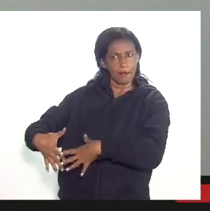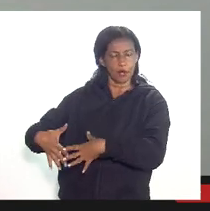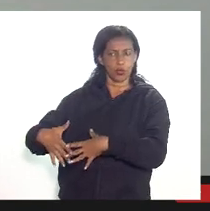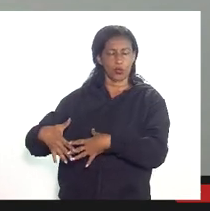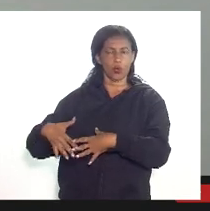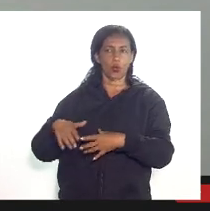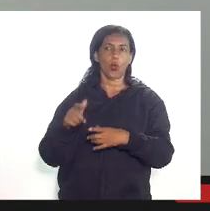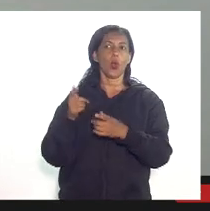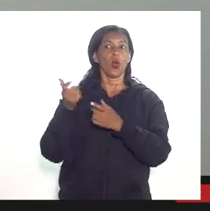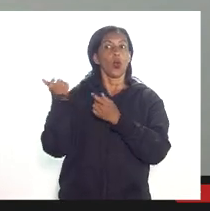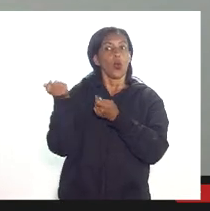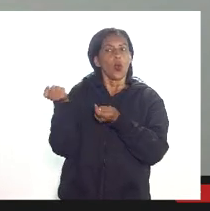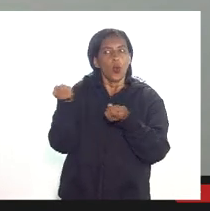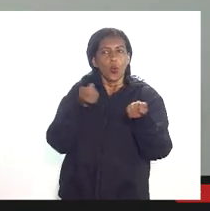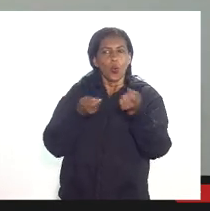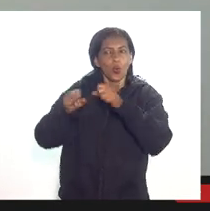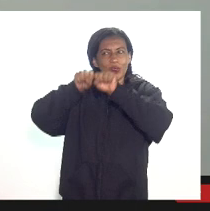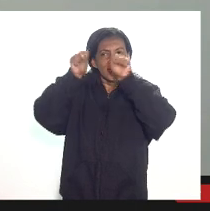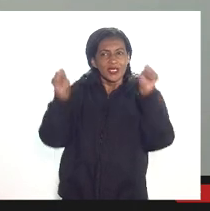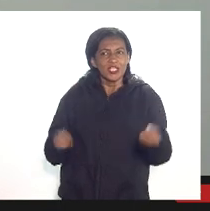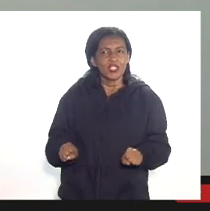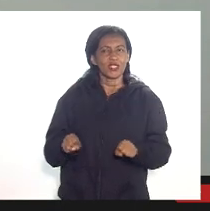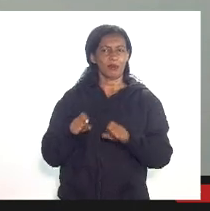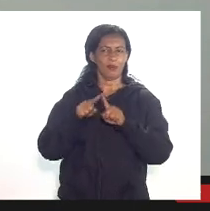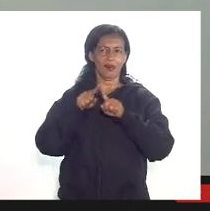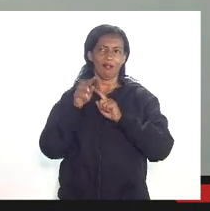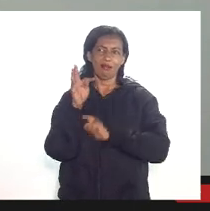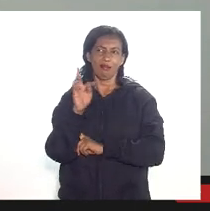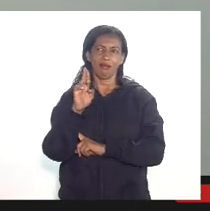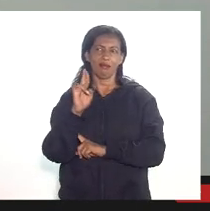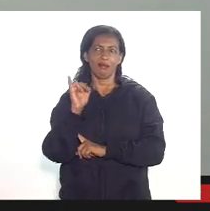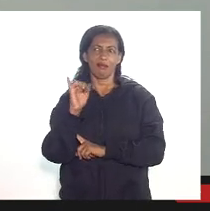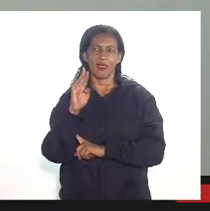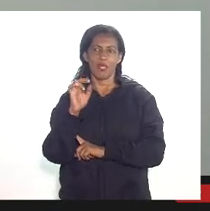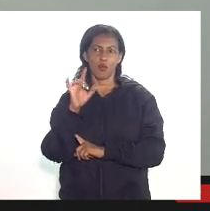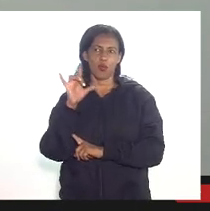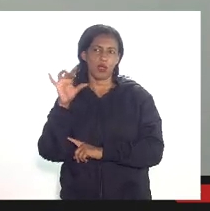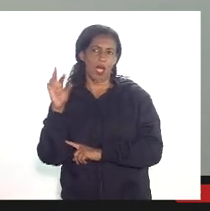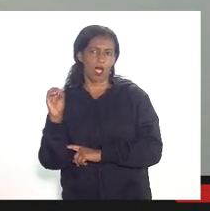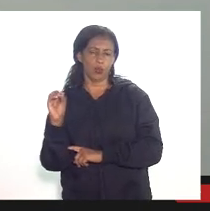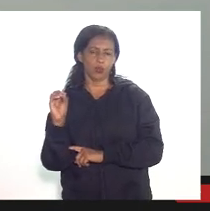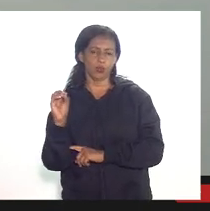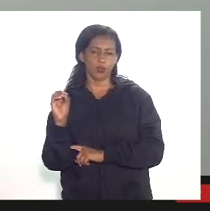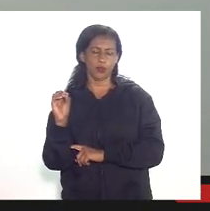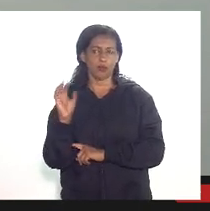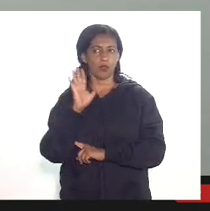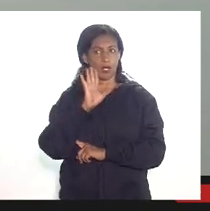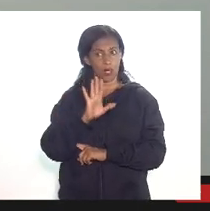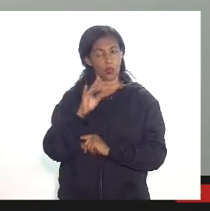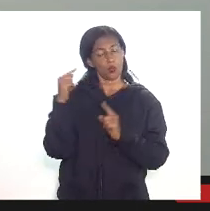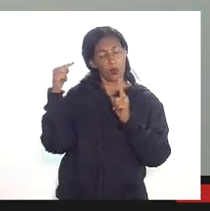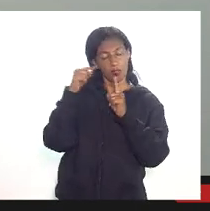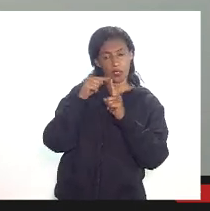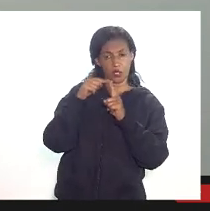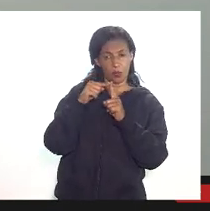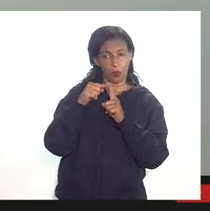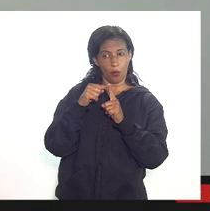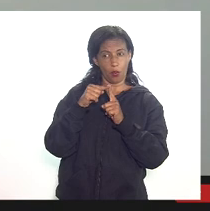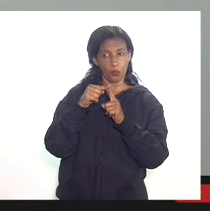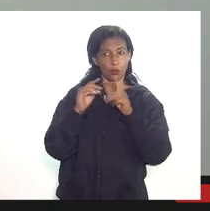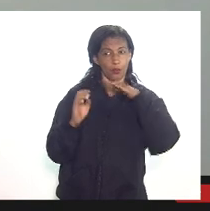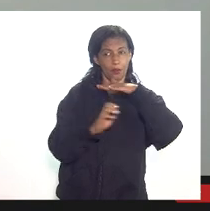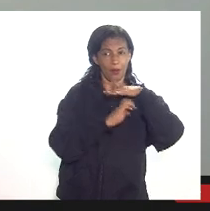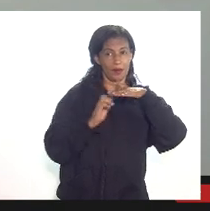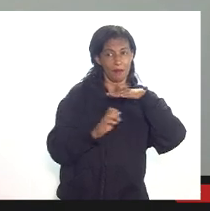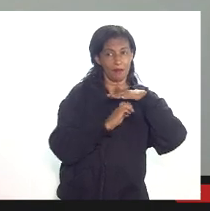ação tributária isso eu vejo que pode ser um ponto para a gente não ter mais questionamentos no futuro e para a empresa deixar de